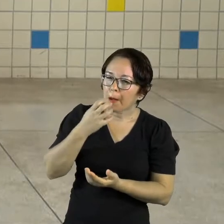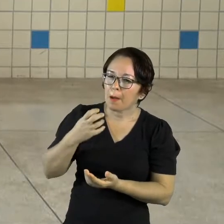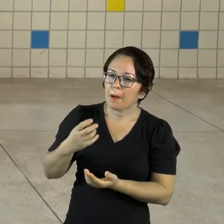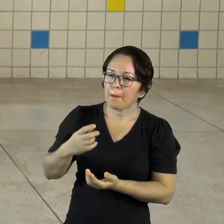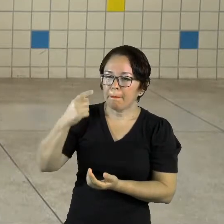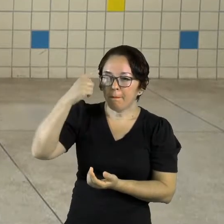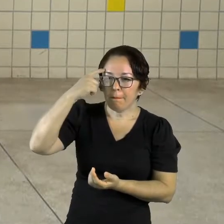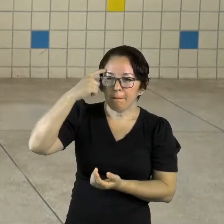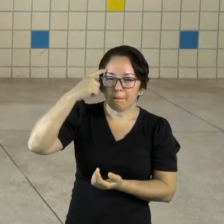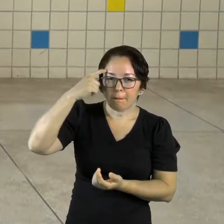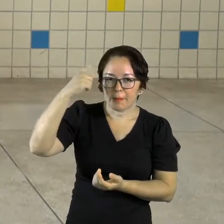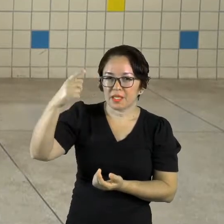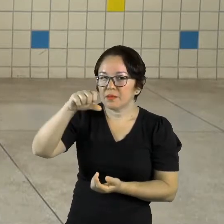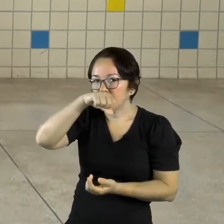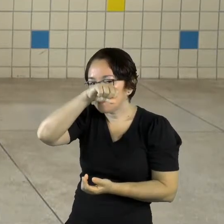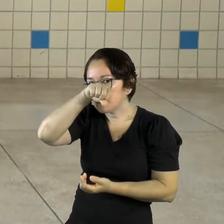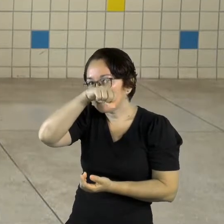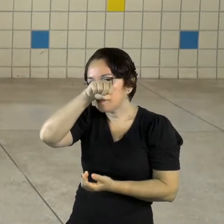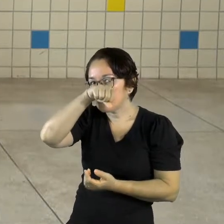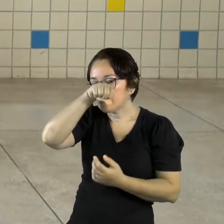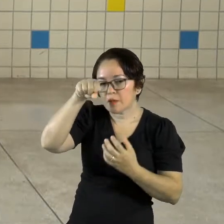do porquinho.